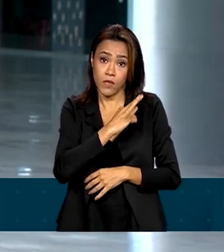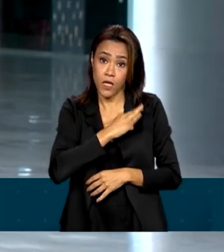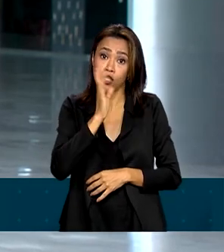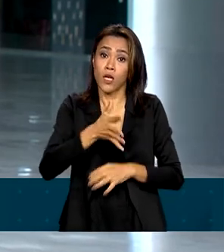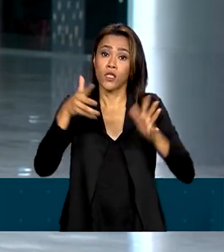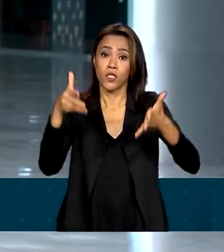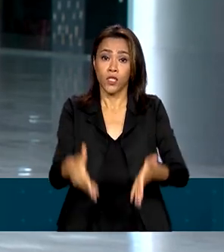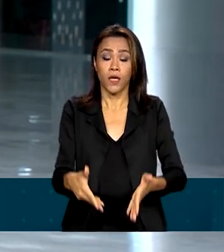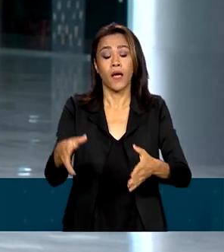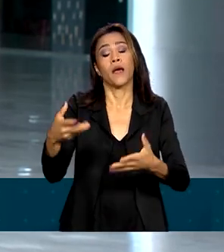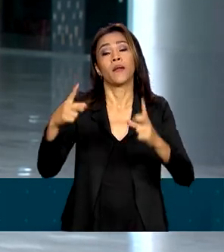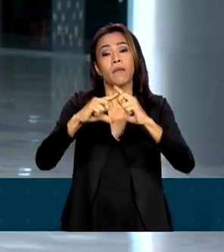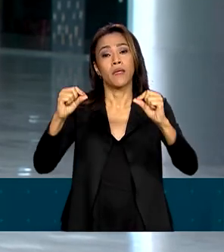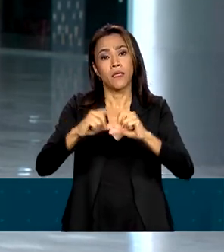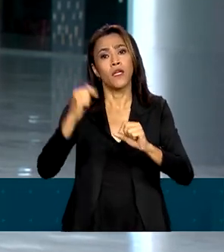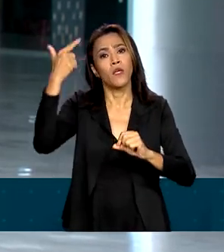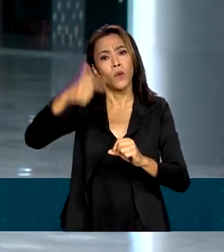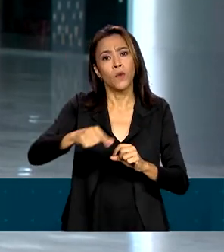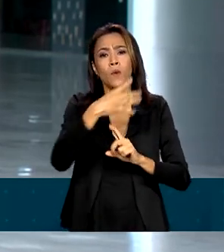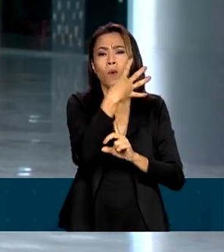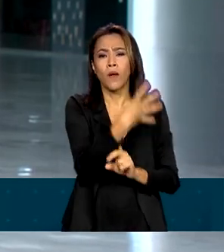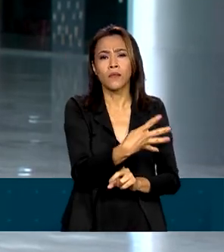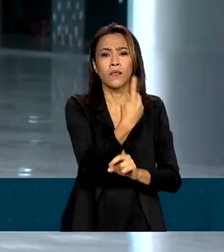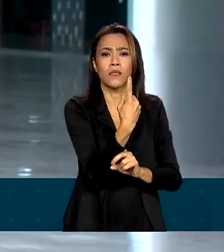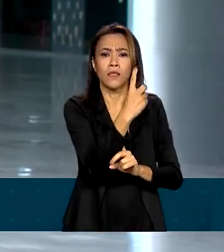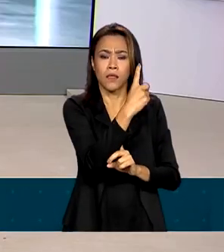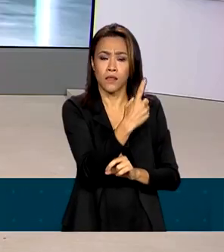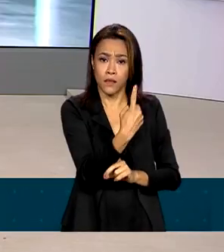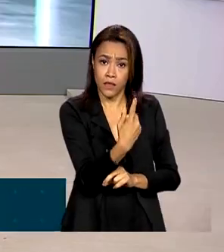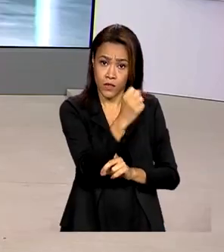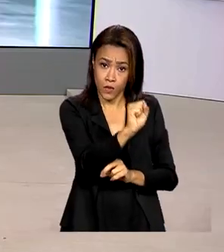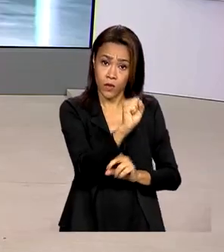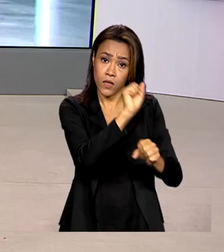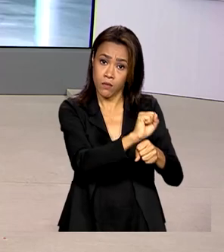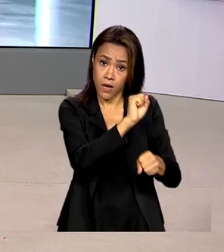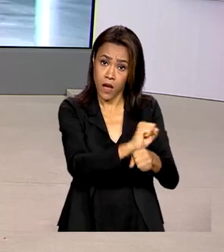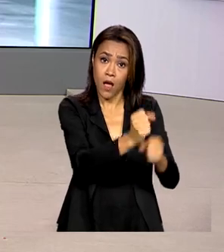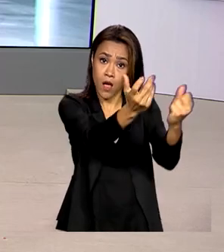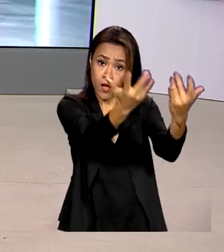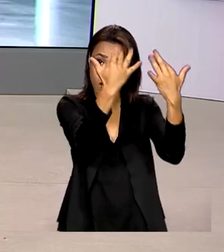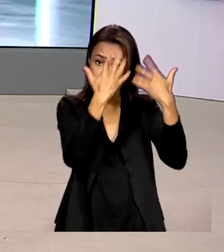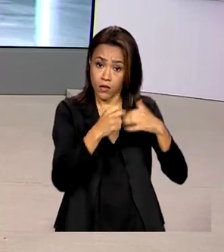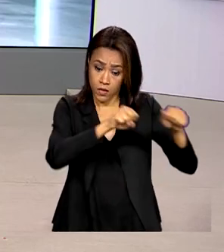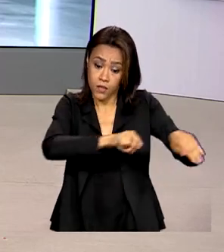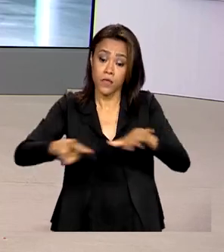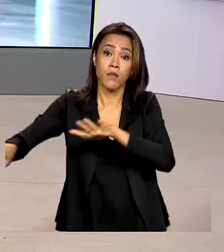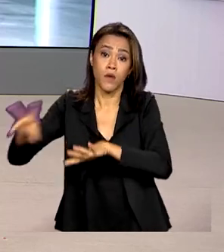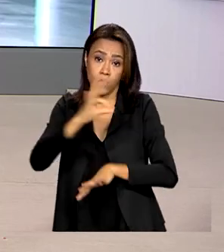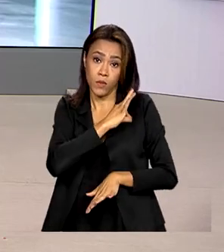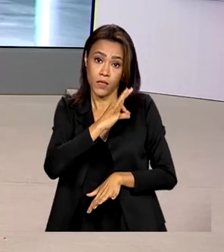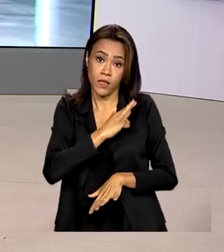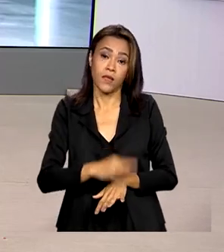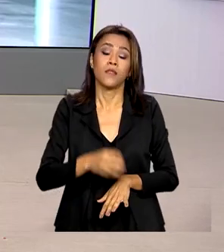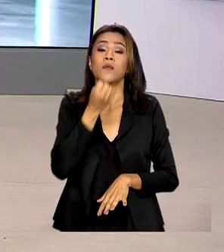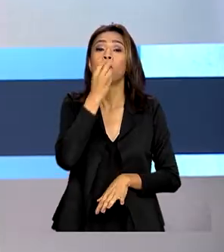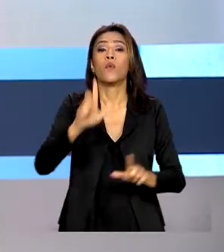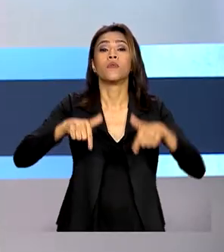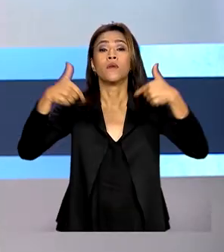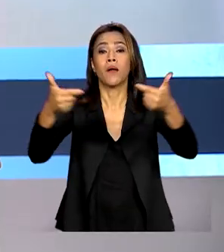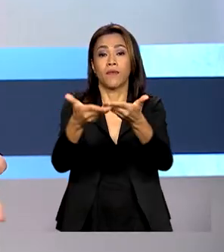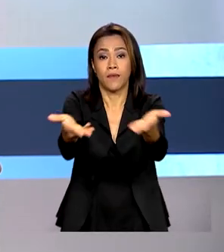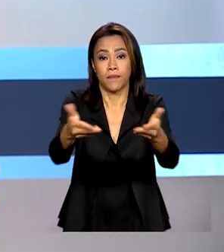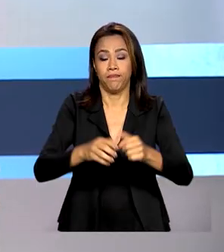418 são esperados ao longo da semana. Renata. Tá certo, Glauco. Muito obrigada pelas suas informações. Bom trabalho pra você.